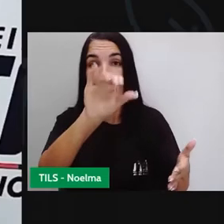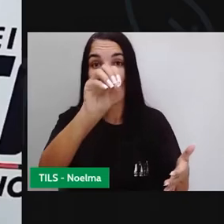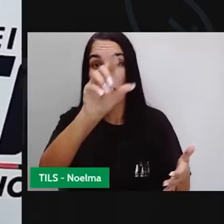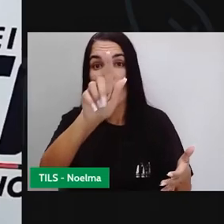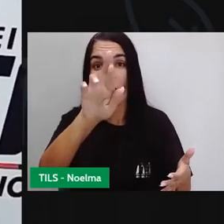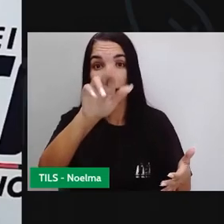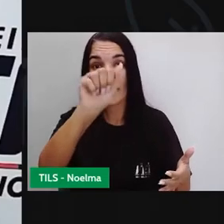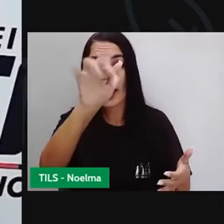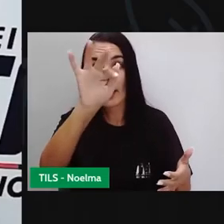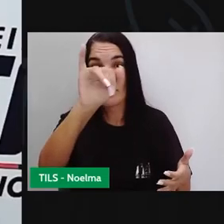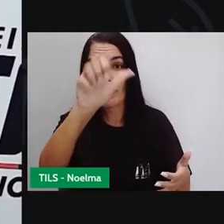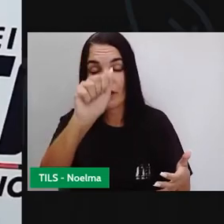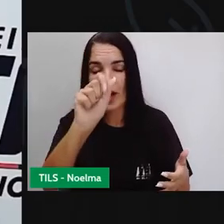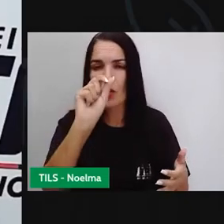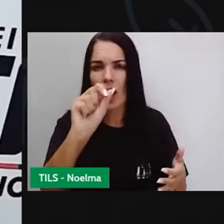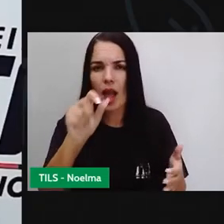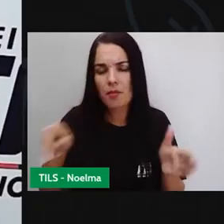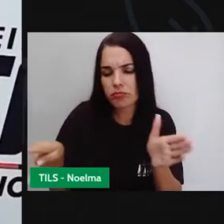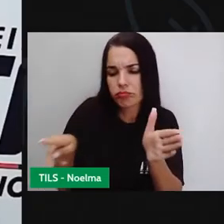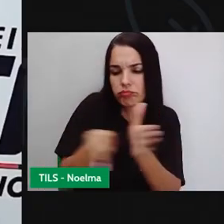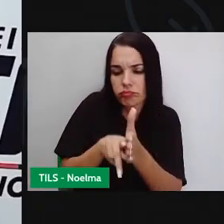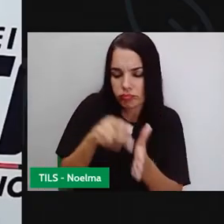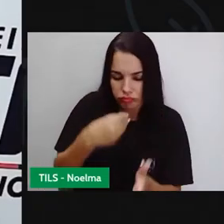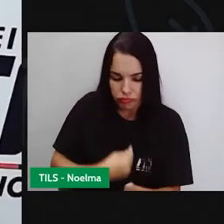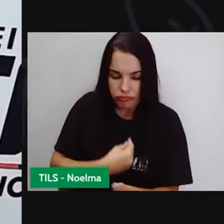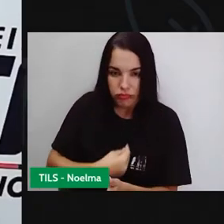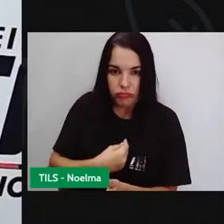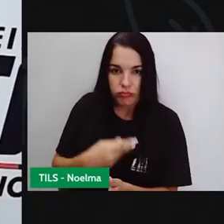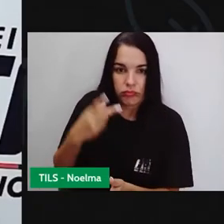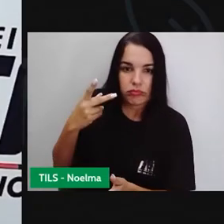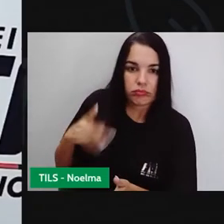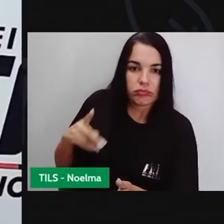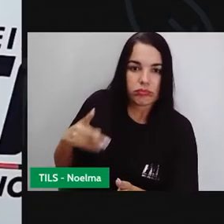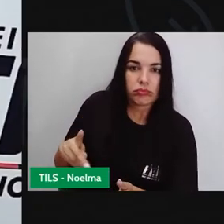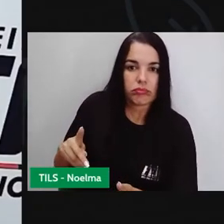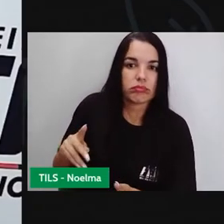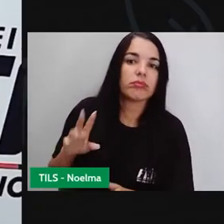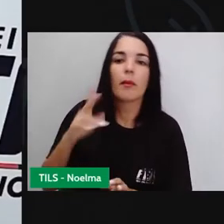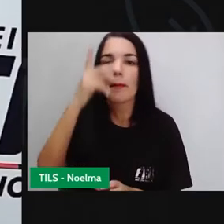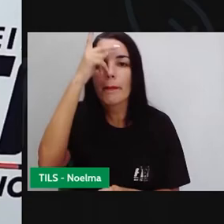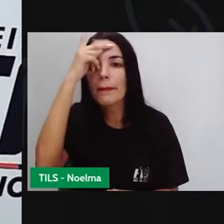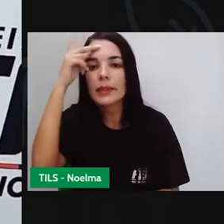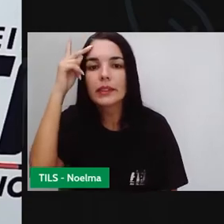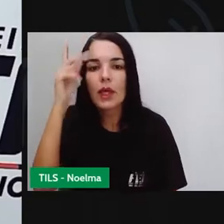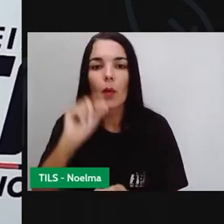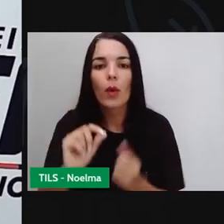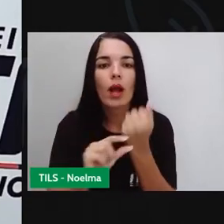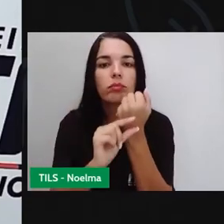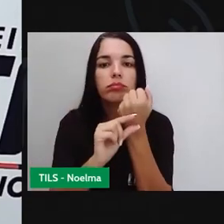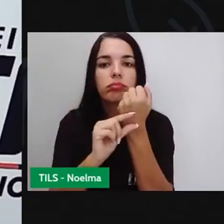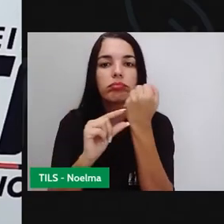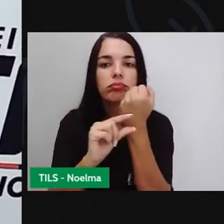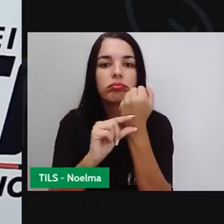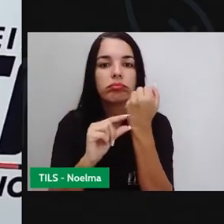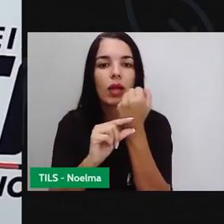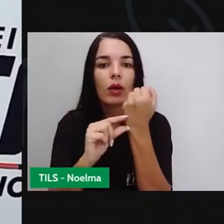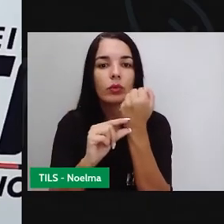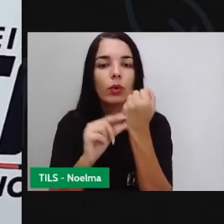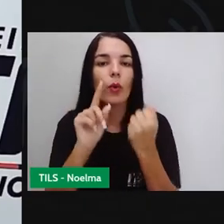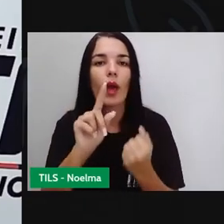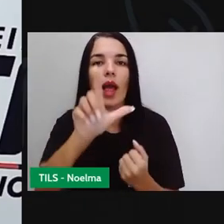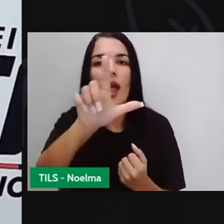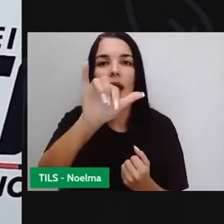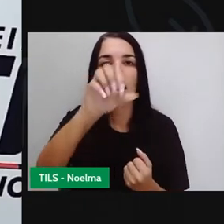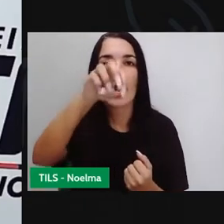sobre a vida de um dos nossos maiores autores, um dos autores de literatura mais importantes